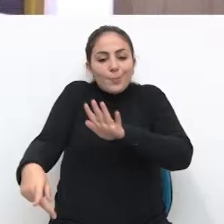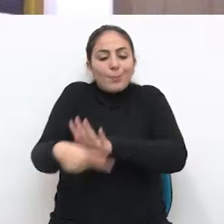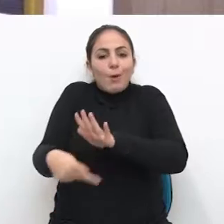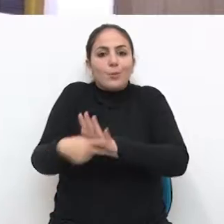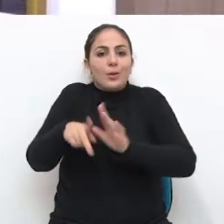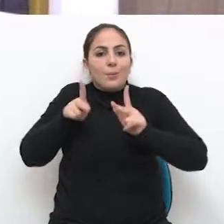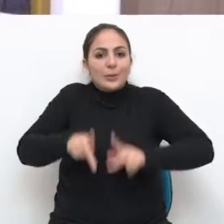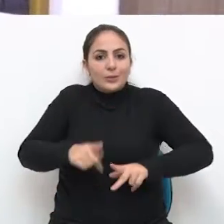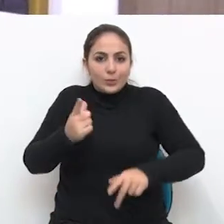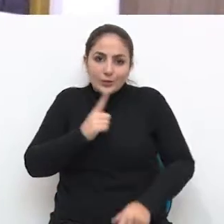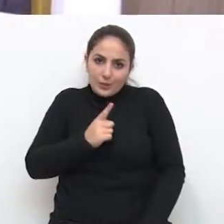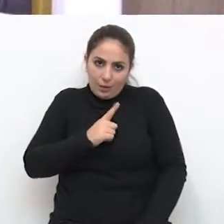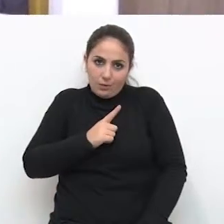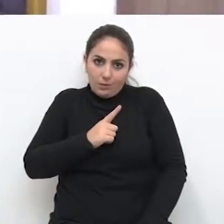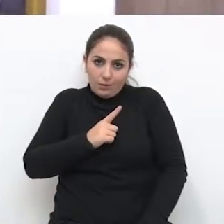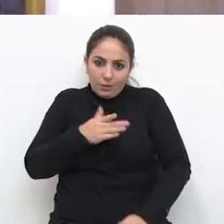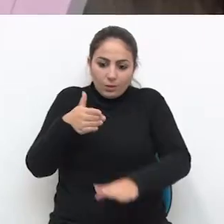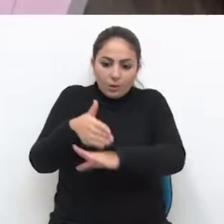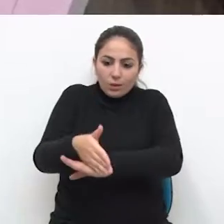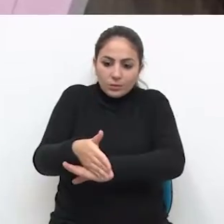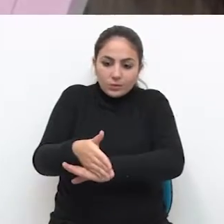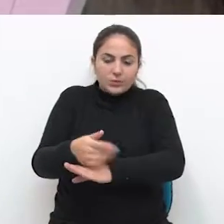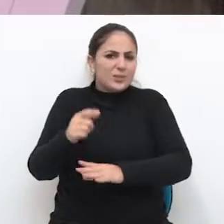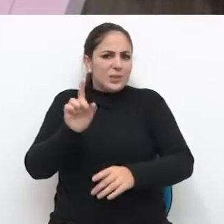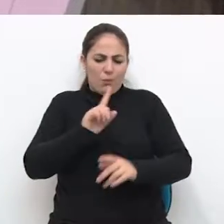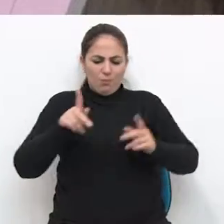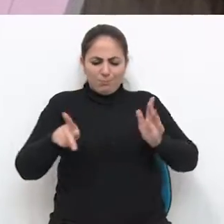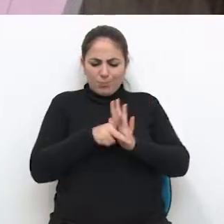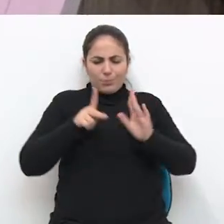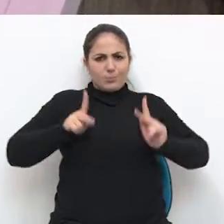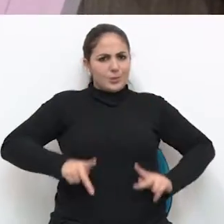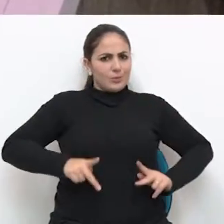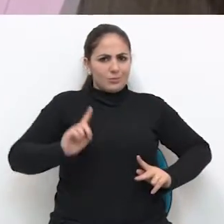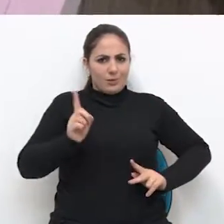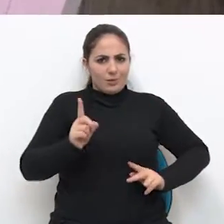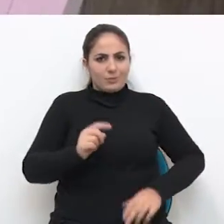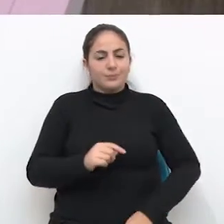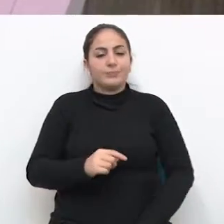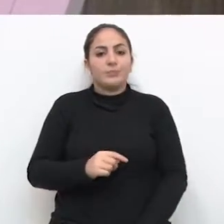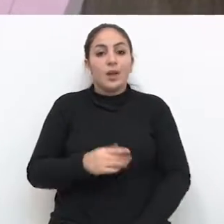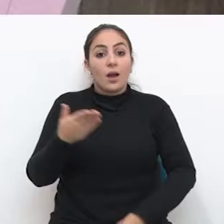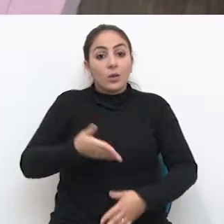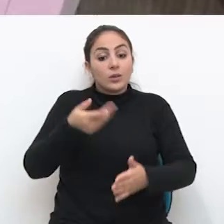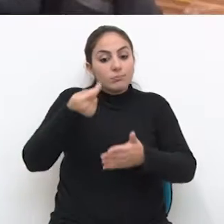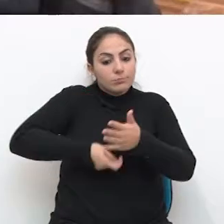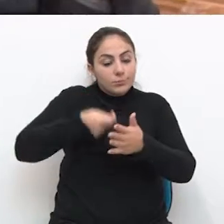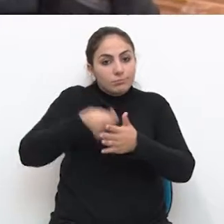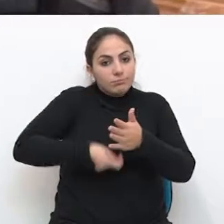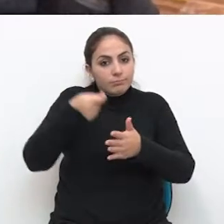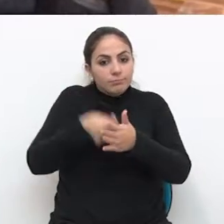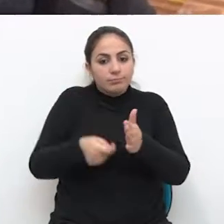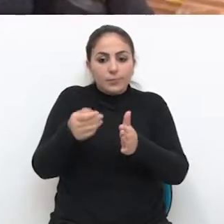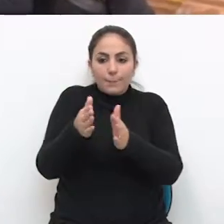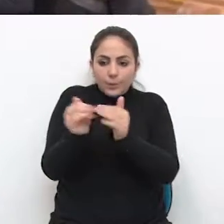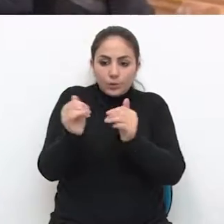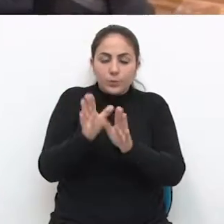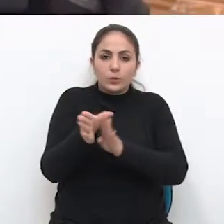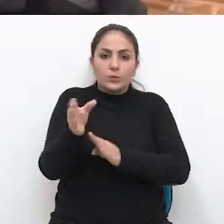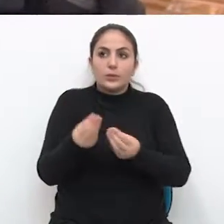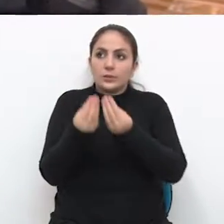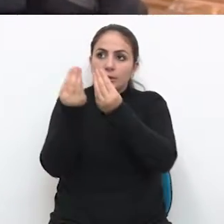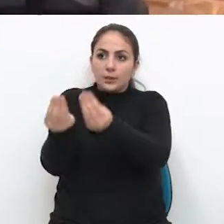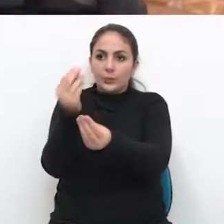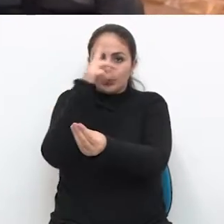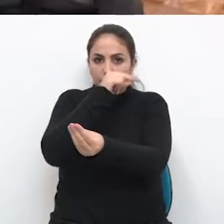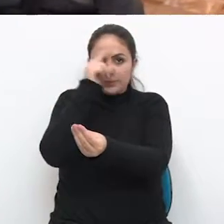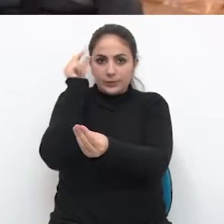pessoa está tendo e não na pessoa. Agora, as reivindicações apresentadas pelo Conselho serão encaminhadas